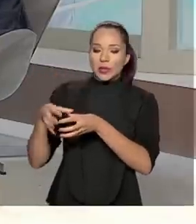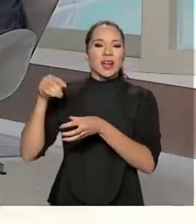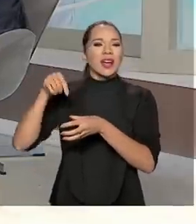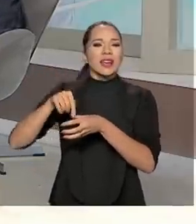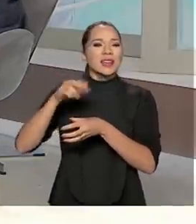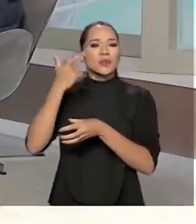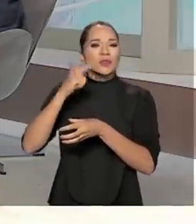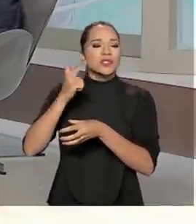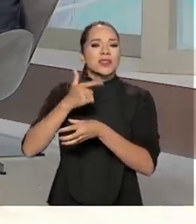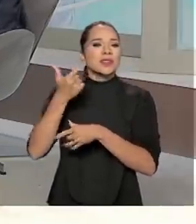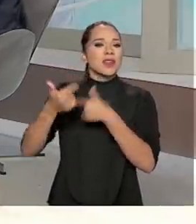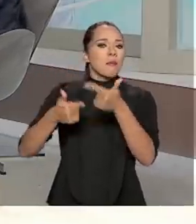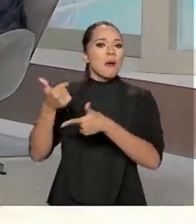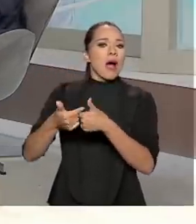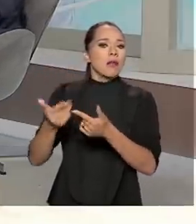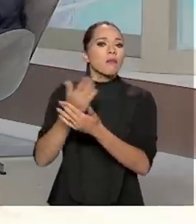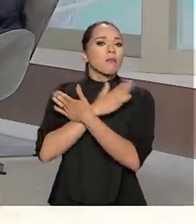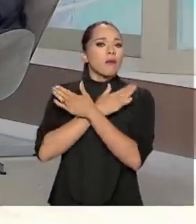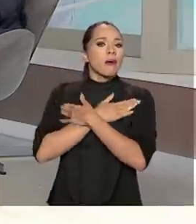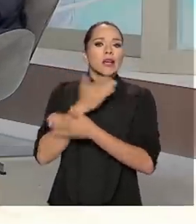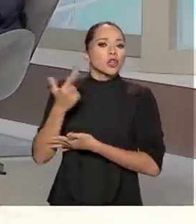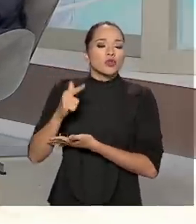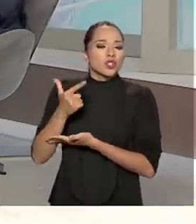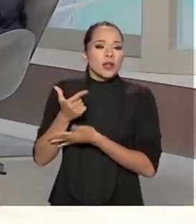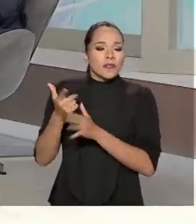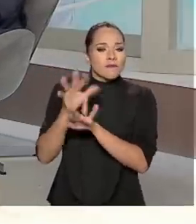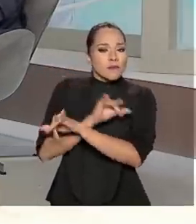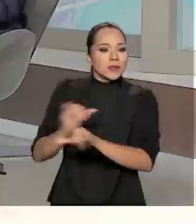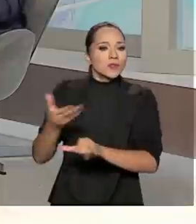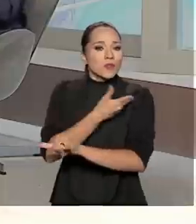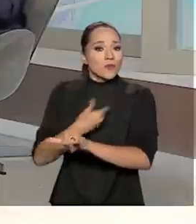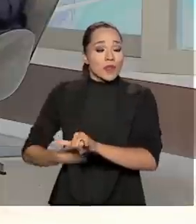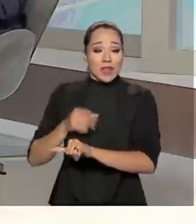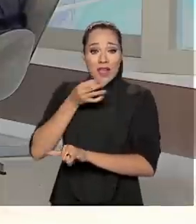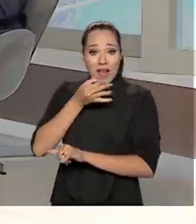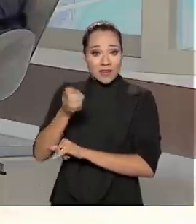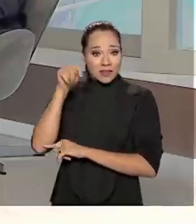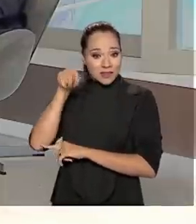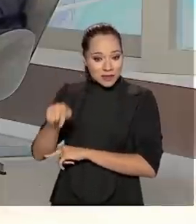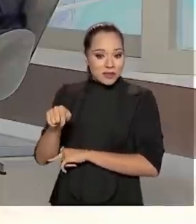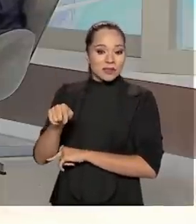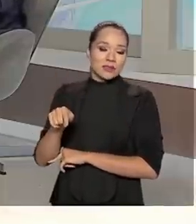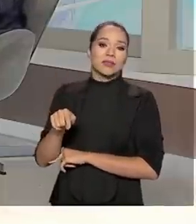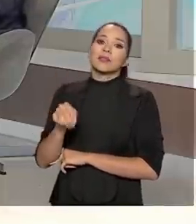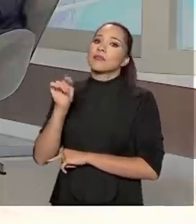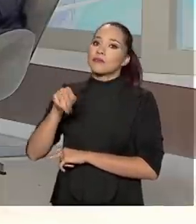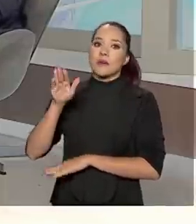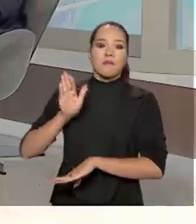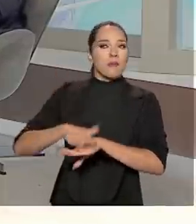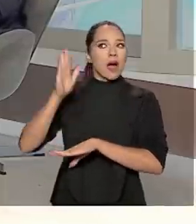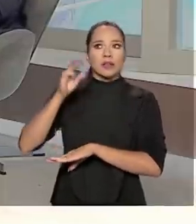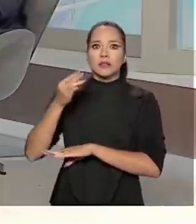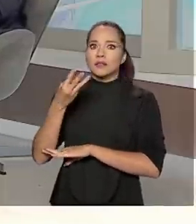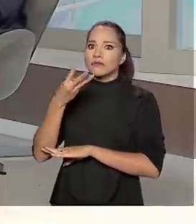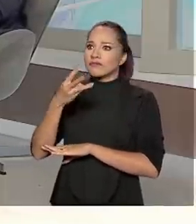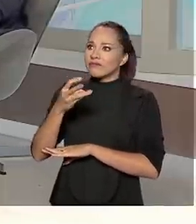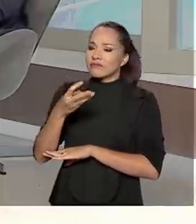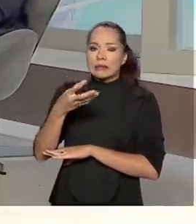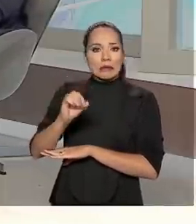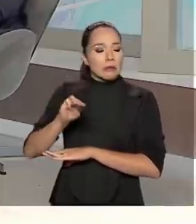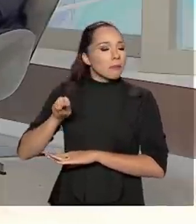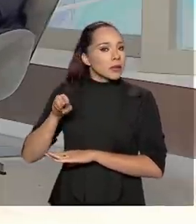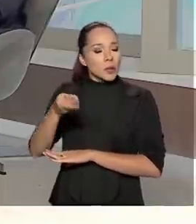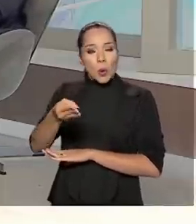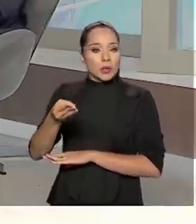perderam seus empregos, que não estavam em nenhuma base do governo, que eu acho que esses foram mais de 20, 30 milhões que apareceram